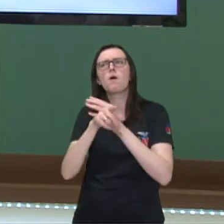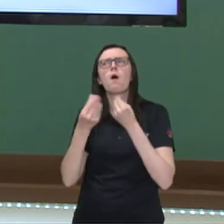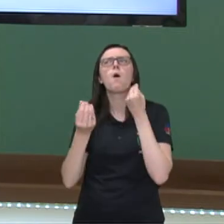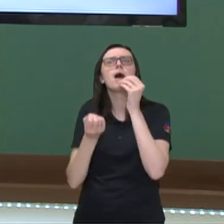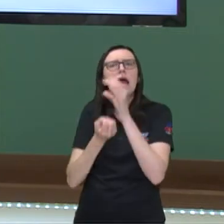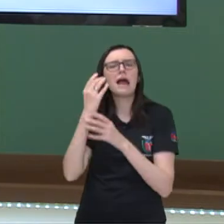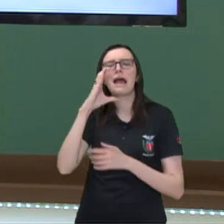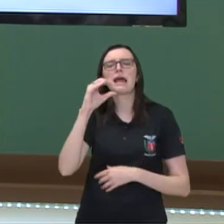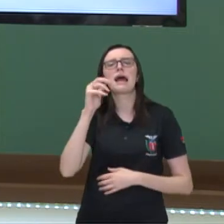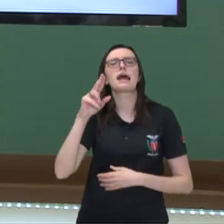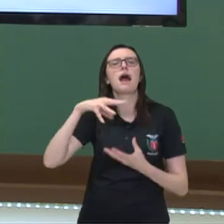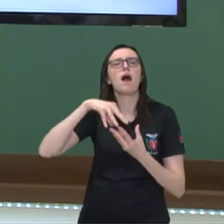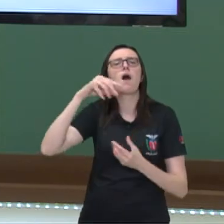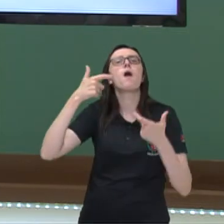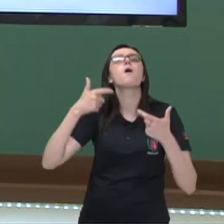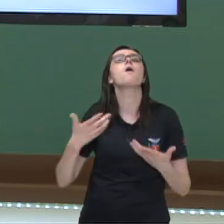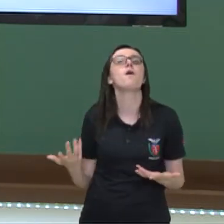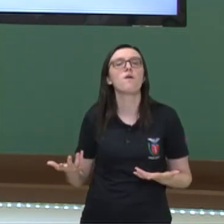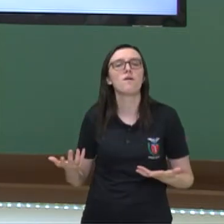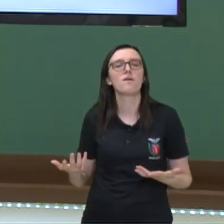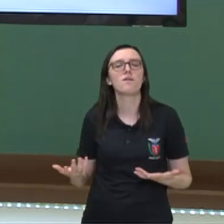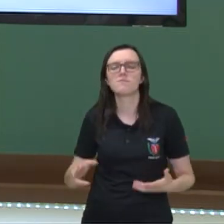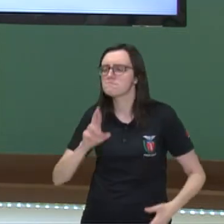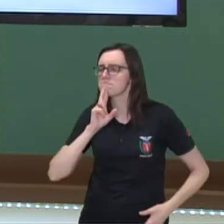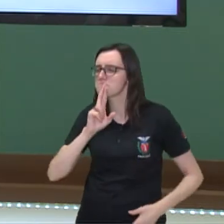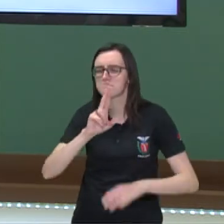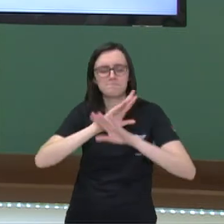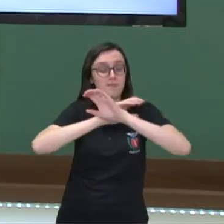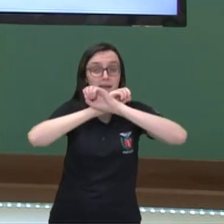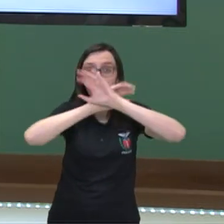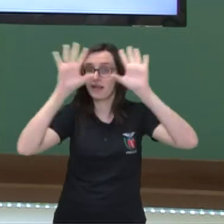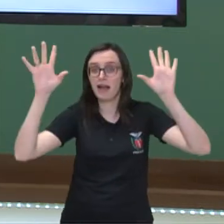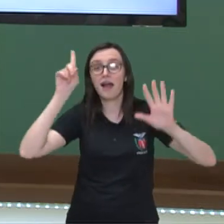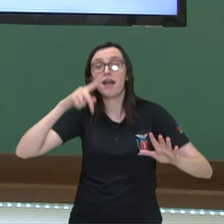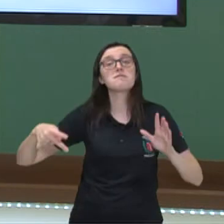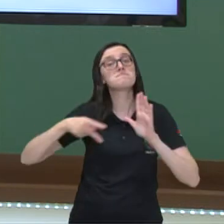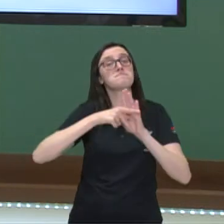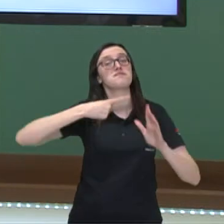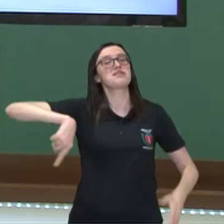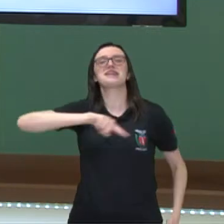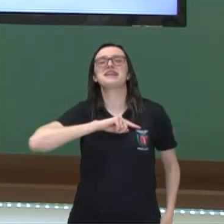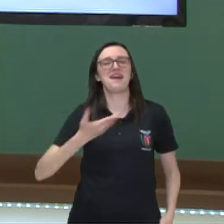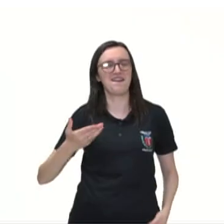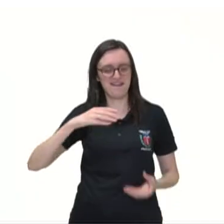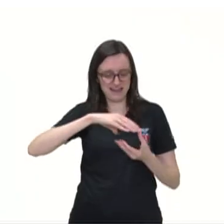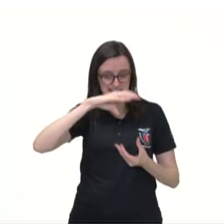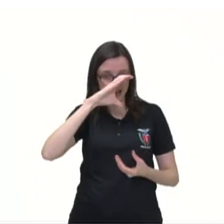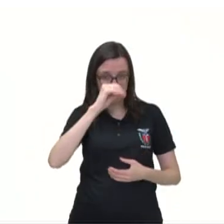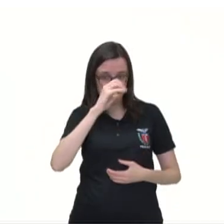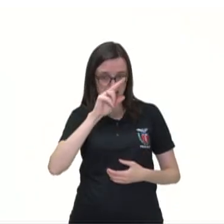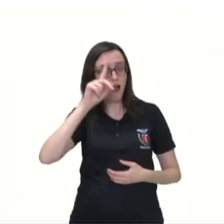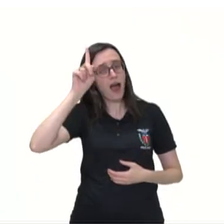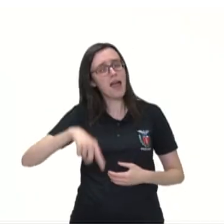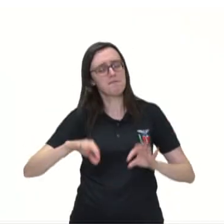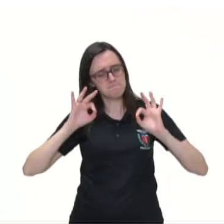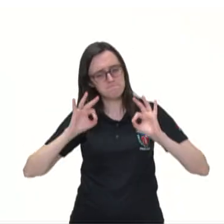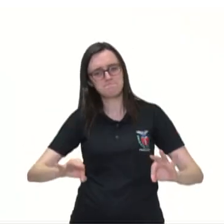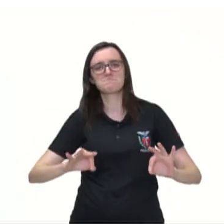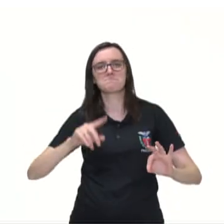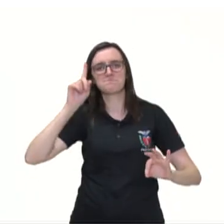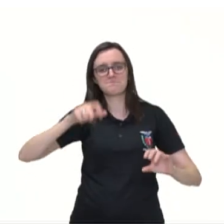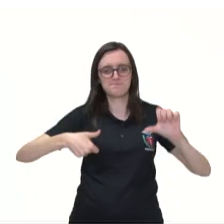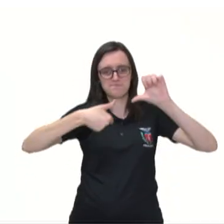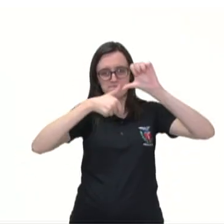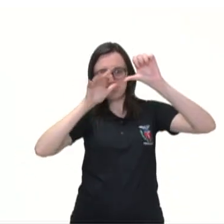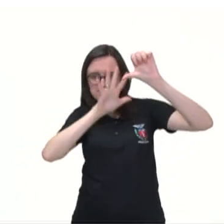professora? E a resposta é uma só, o cacau é nosso, o cacau é latino-americano,